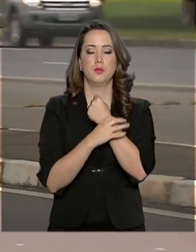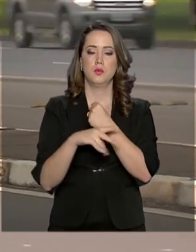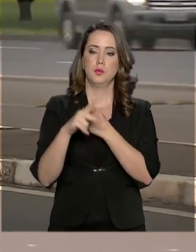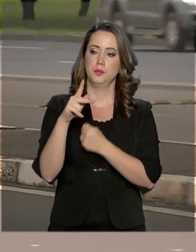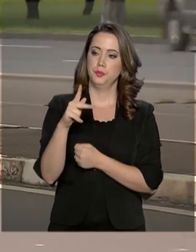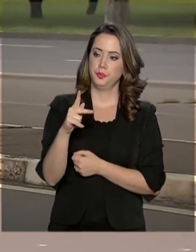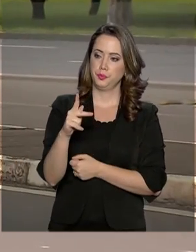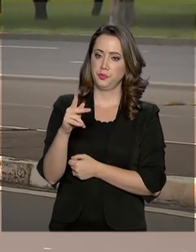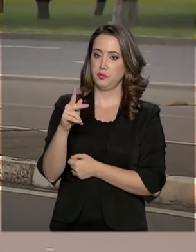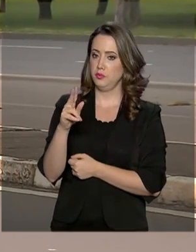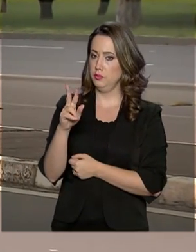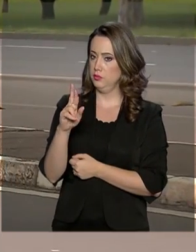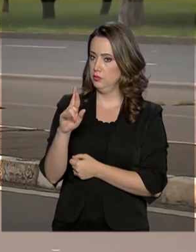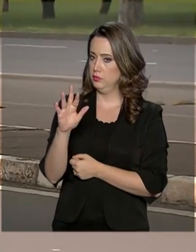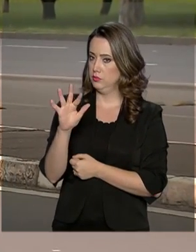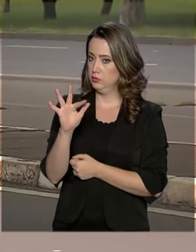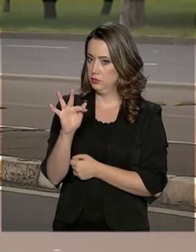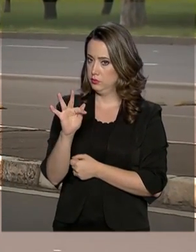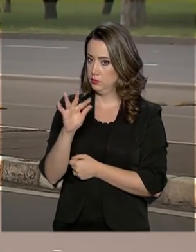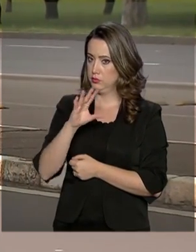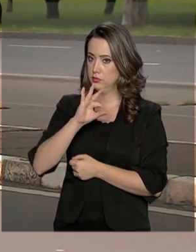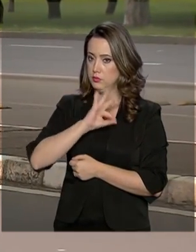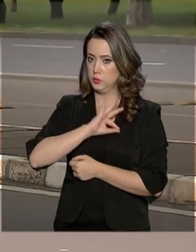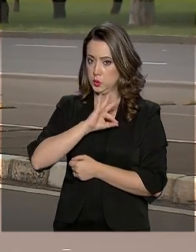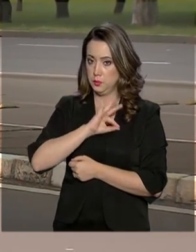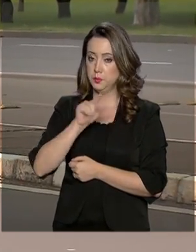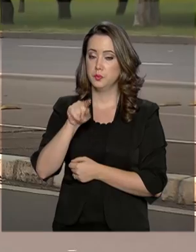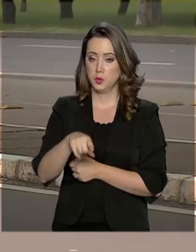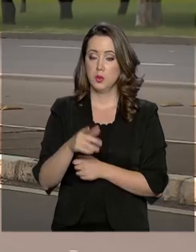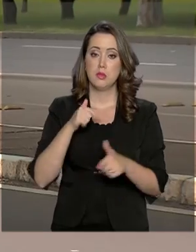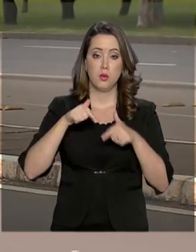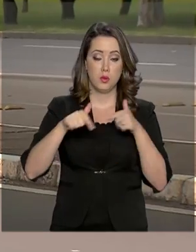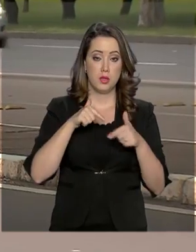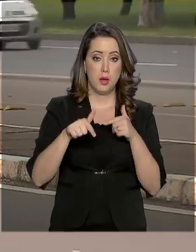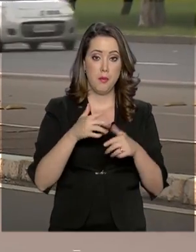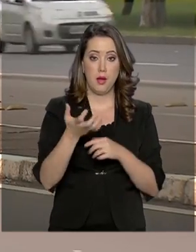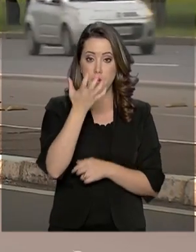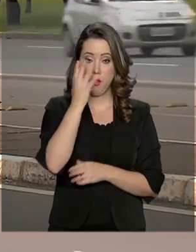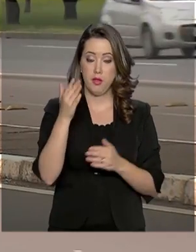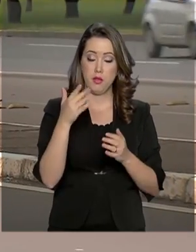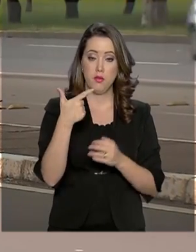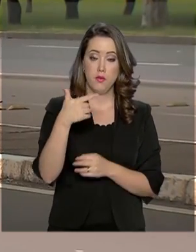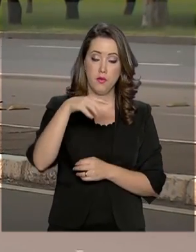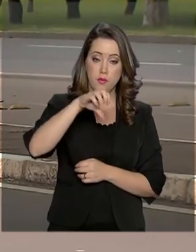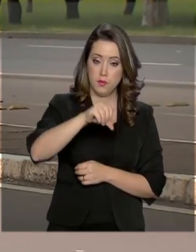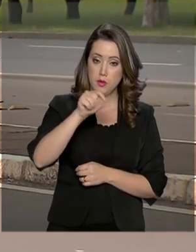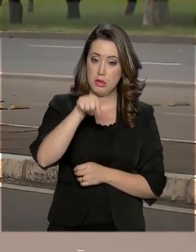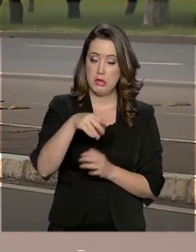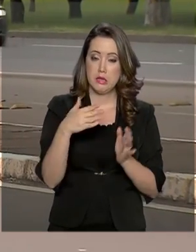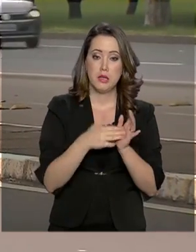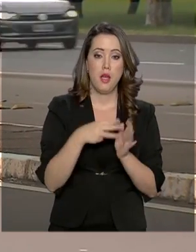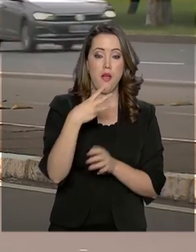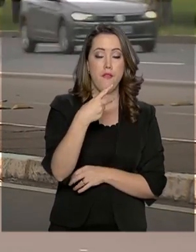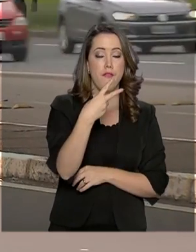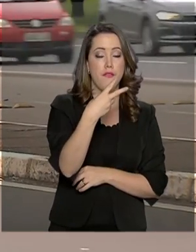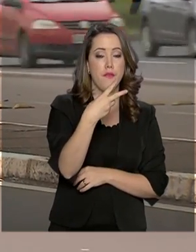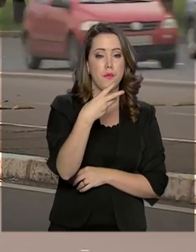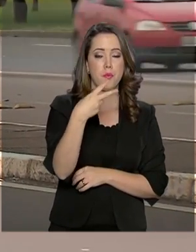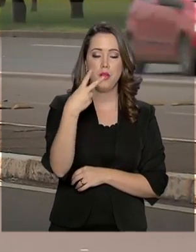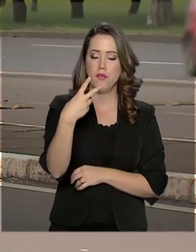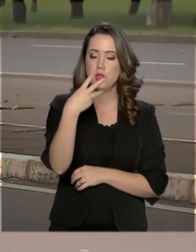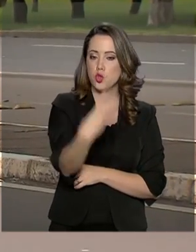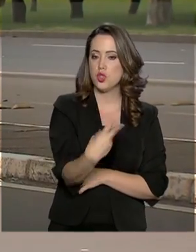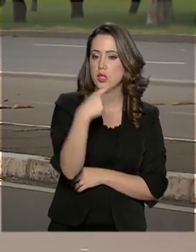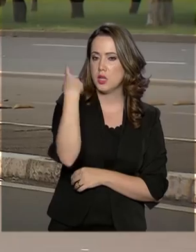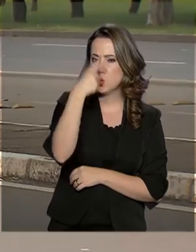Federal está com a Operação Carnaval 2019 até às 23h59 da próxima quarta